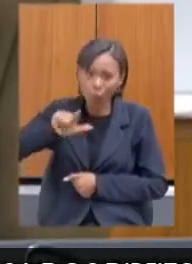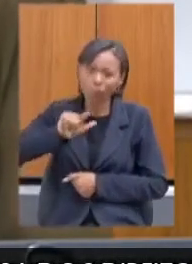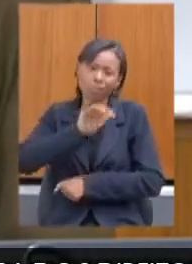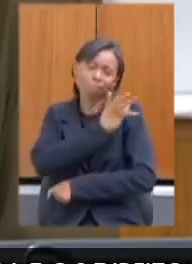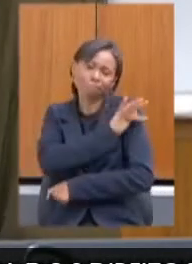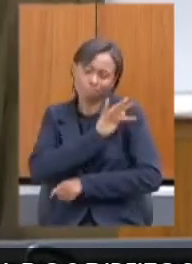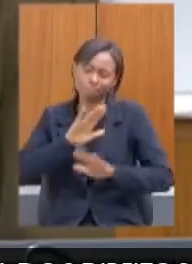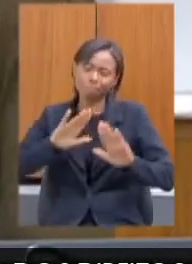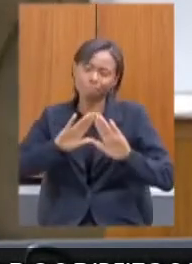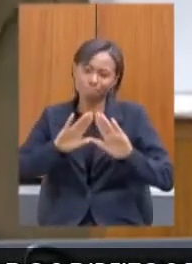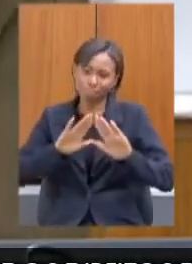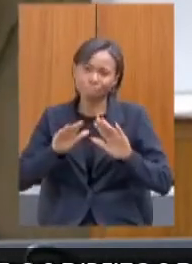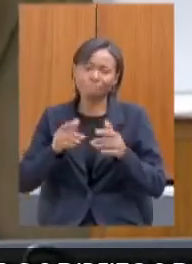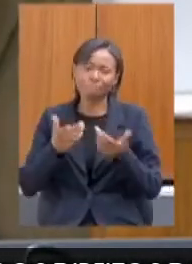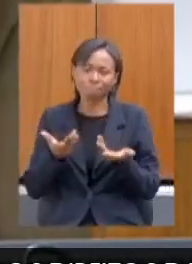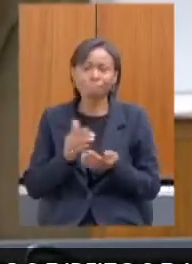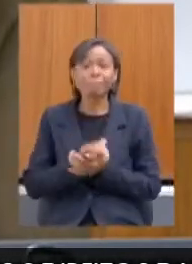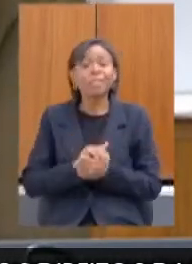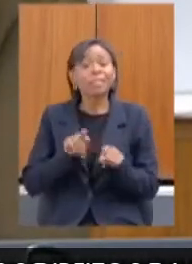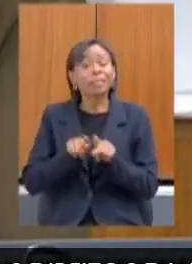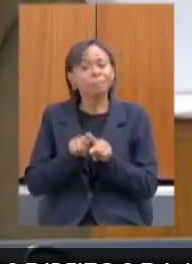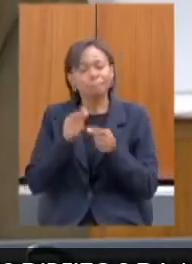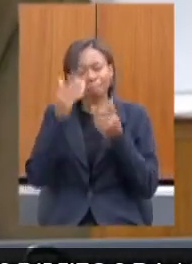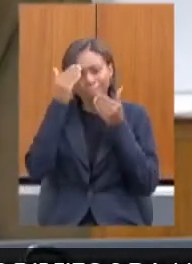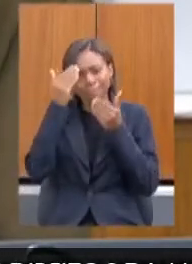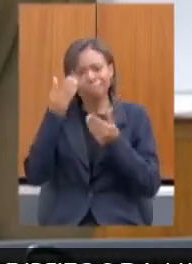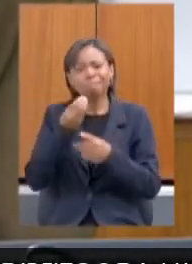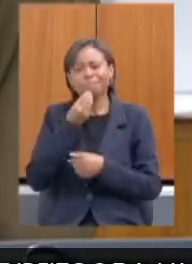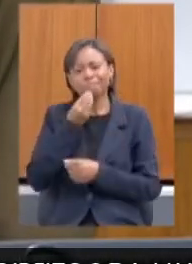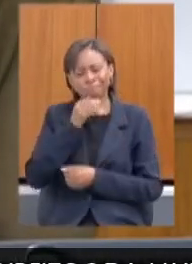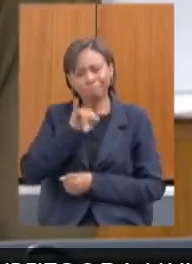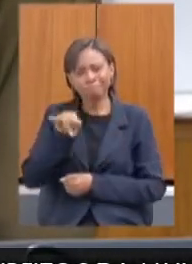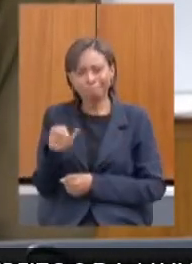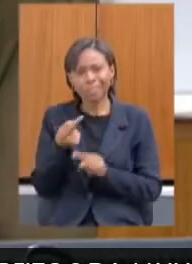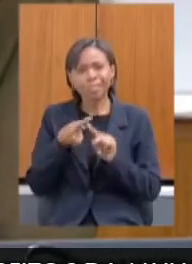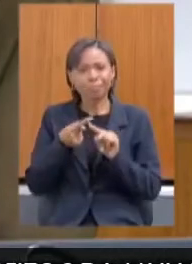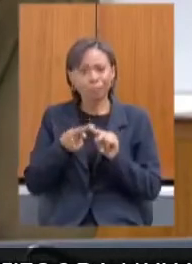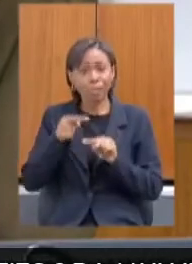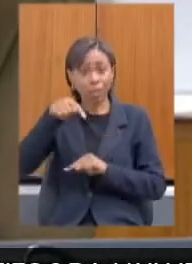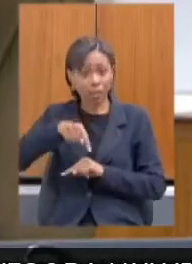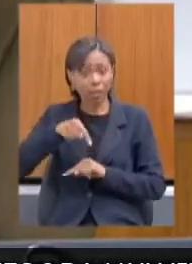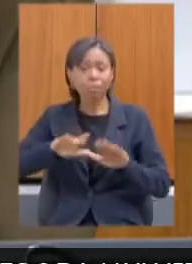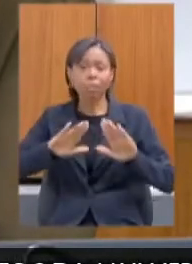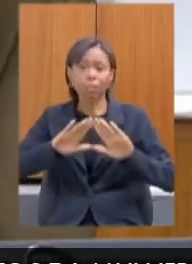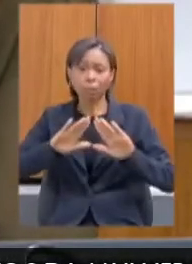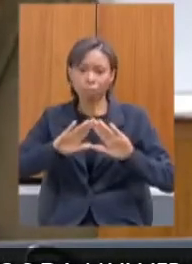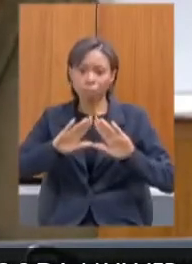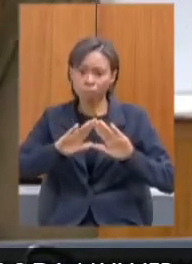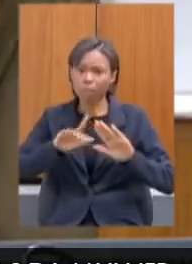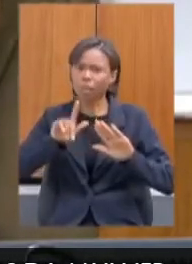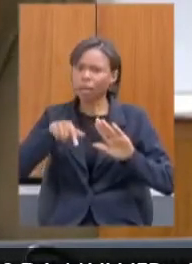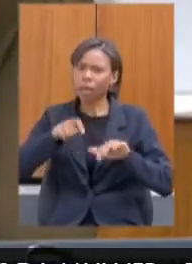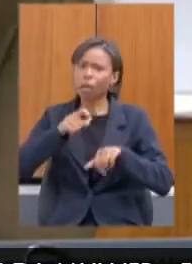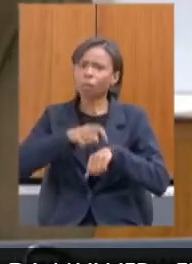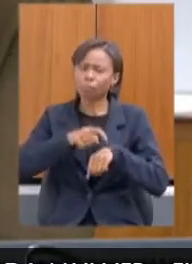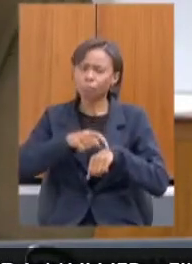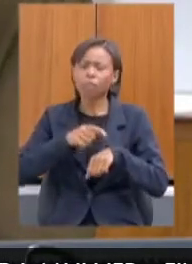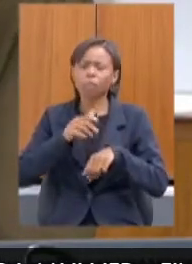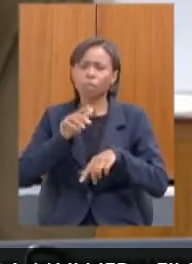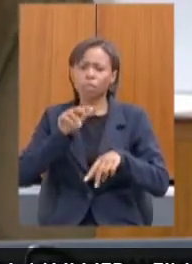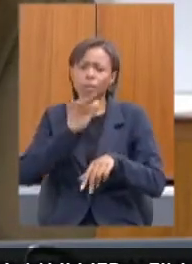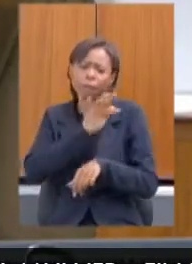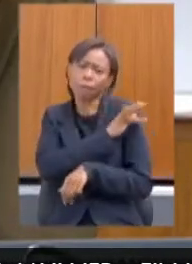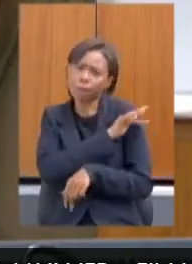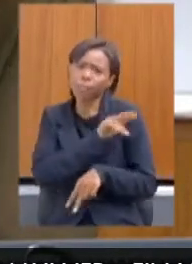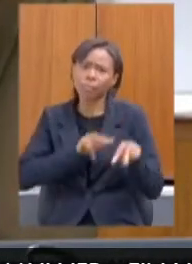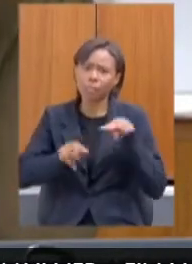E eu gostaria também de agradecer essa oportunidade, porque eu acho que é um espaço aqui na Assembleia, é um espaço de fiscalização, mas é um